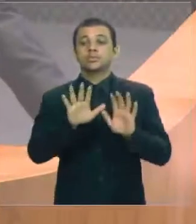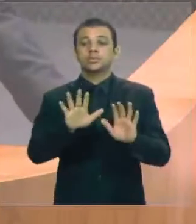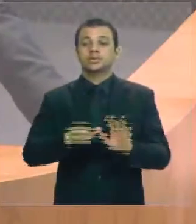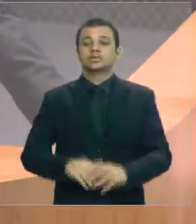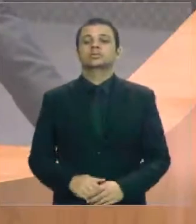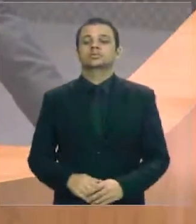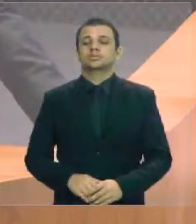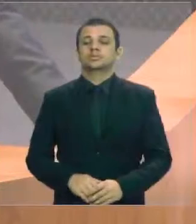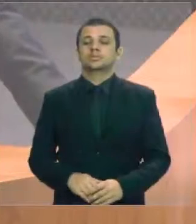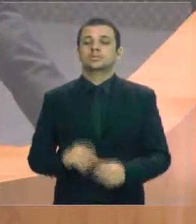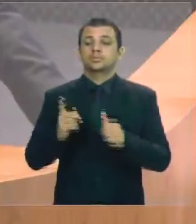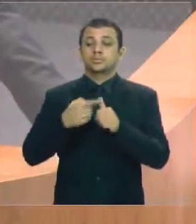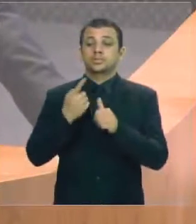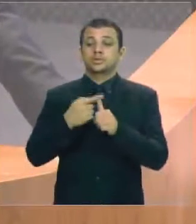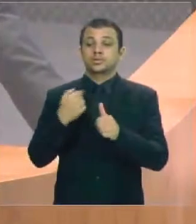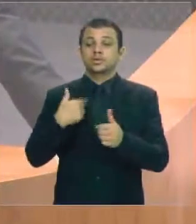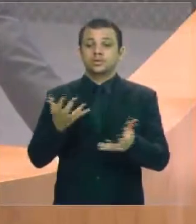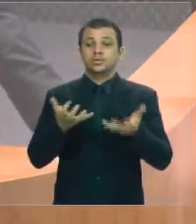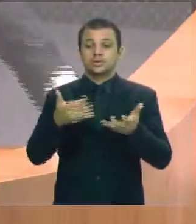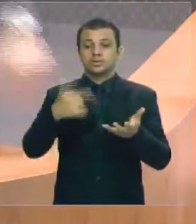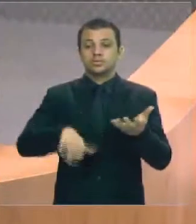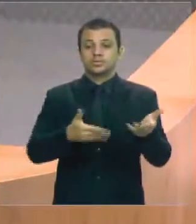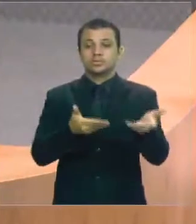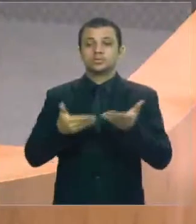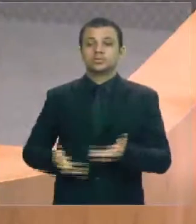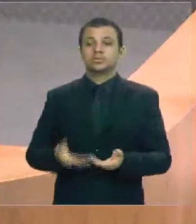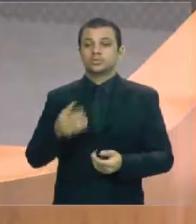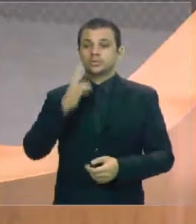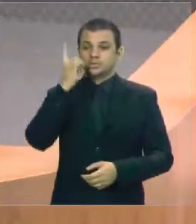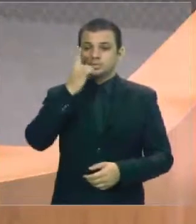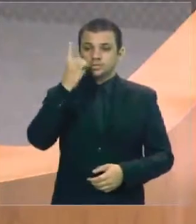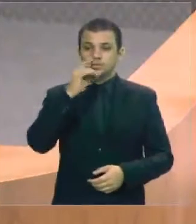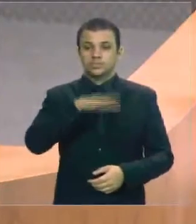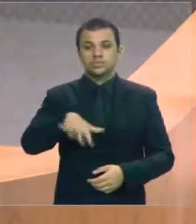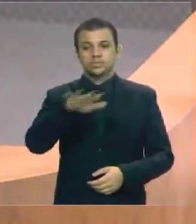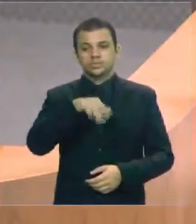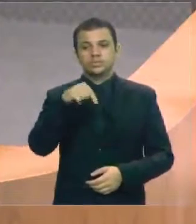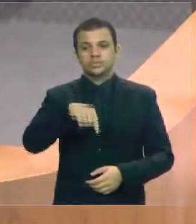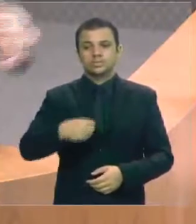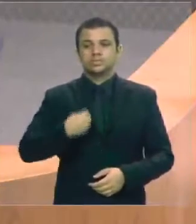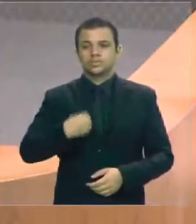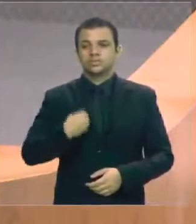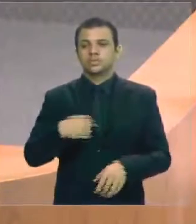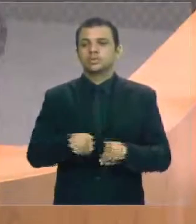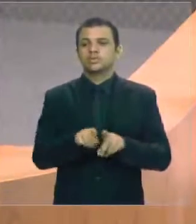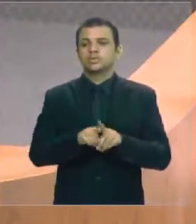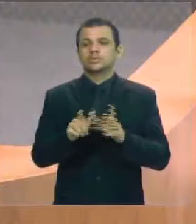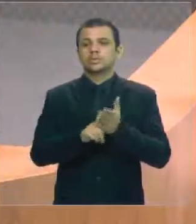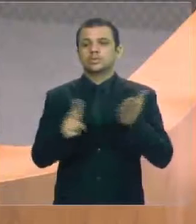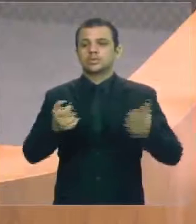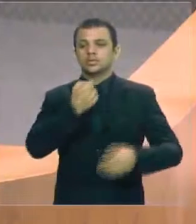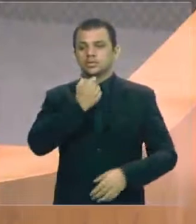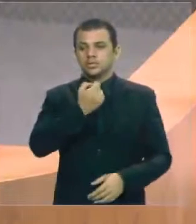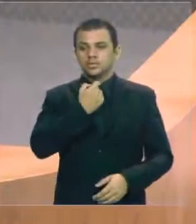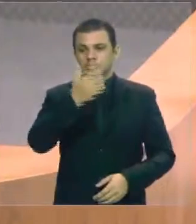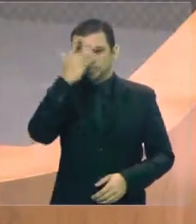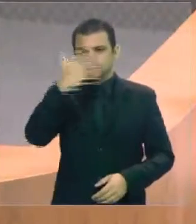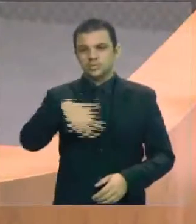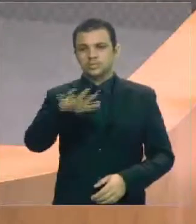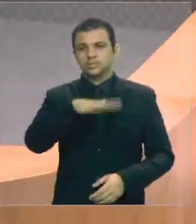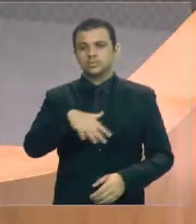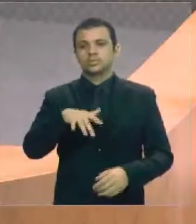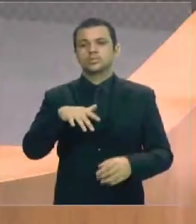terminar, só para convidar mais uma vez os deputados aqui presentes, a imprensa, os amigos da galeria,